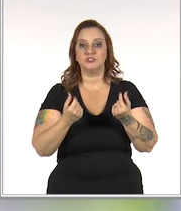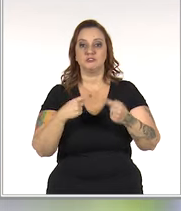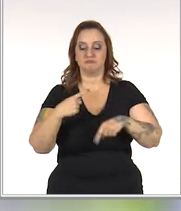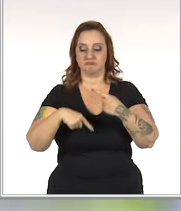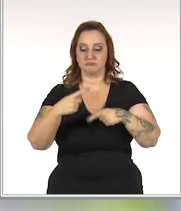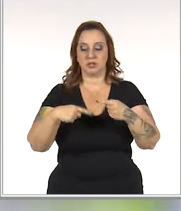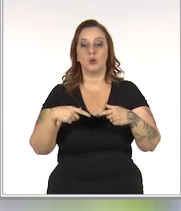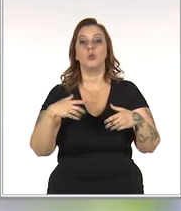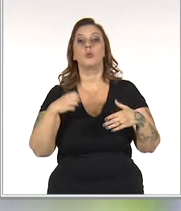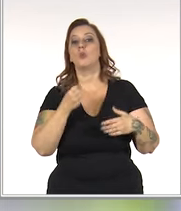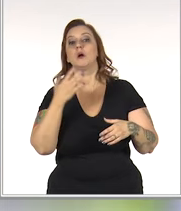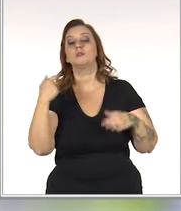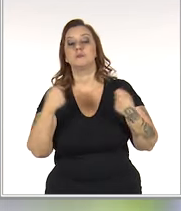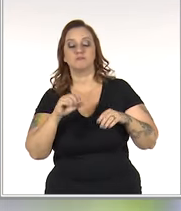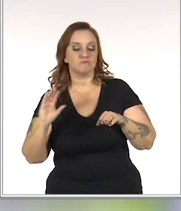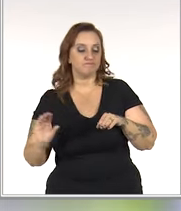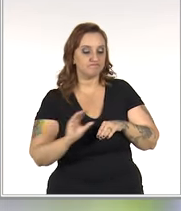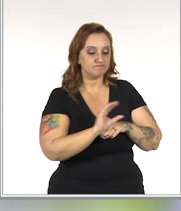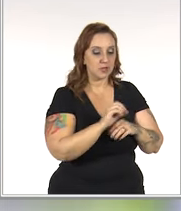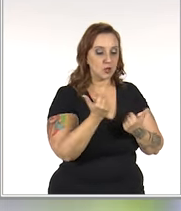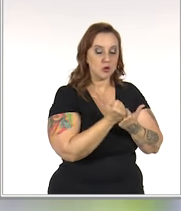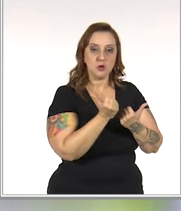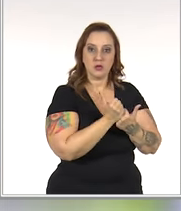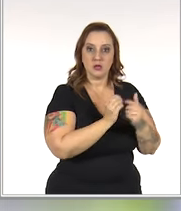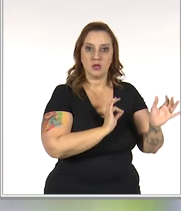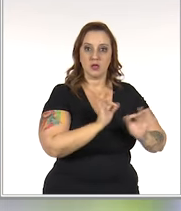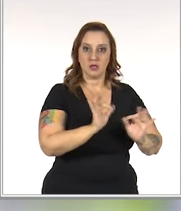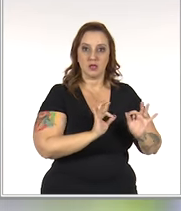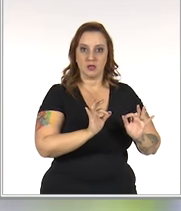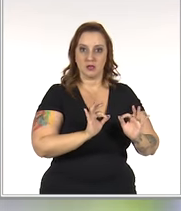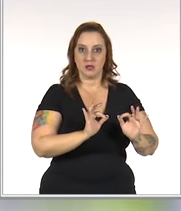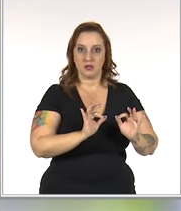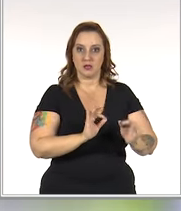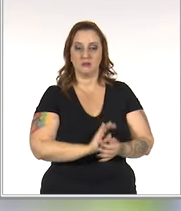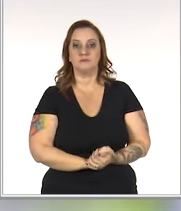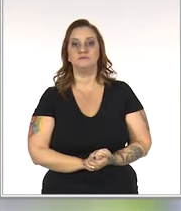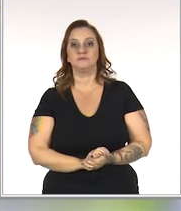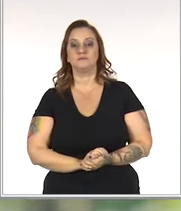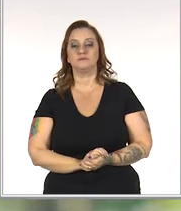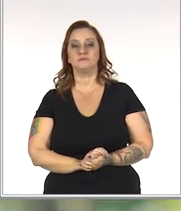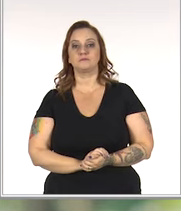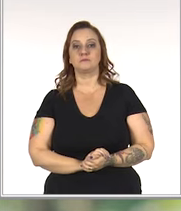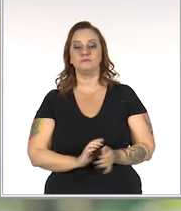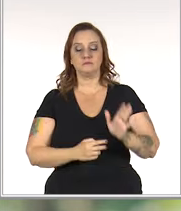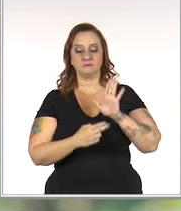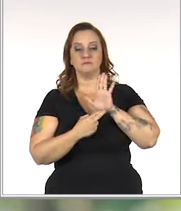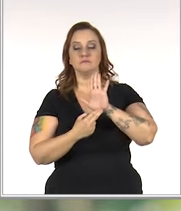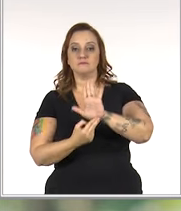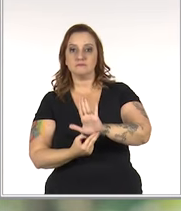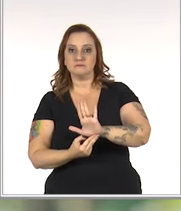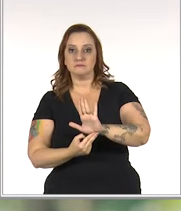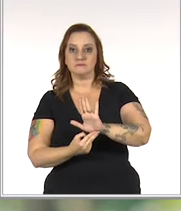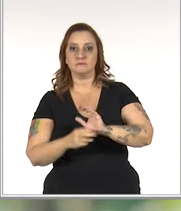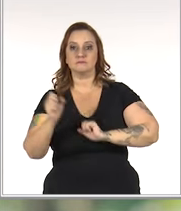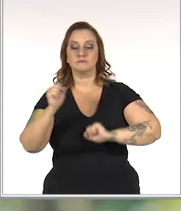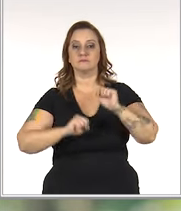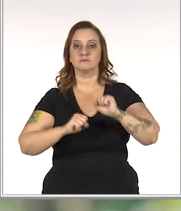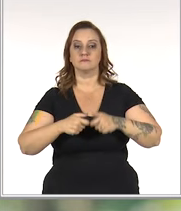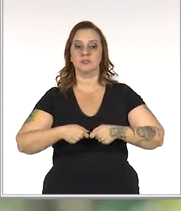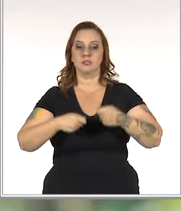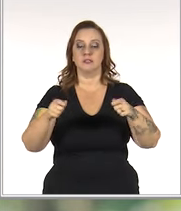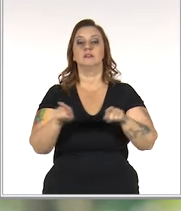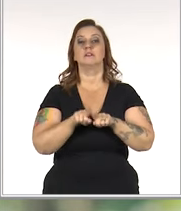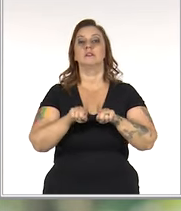do meu capital de giro, quanto que eu preciso investir para sustentar as operações da empresa, a representatividade dos